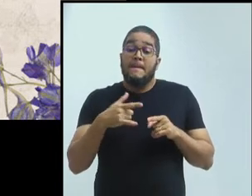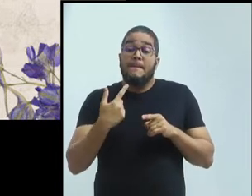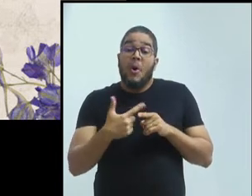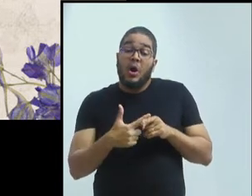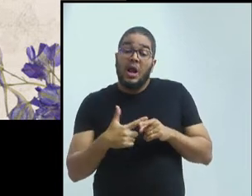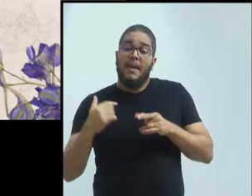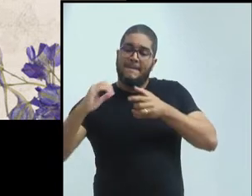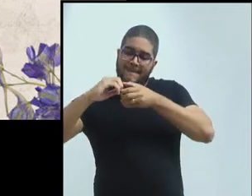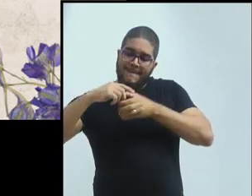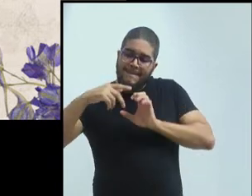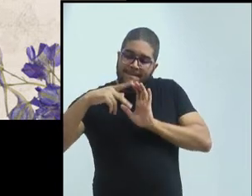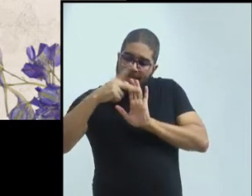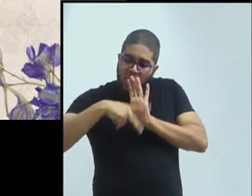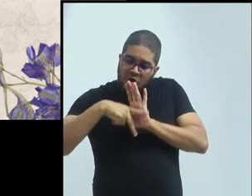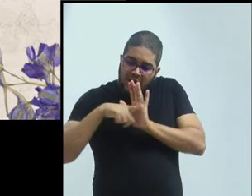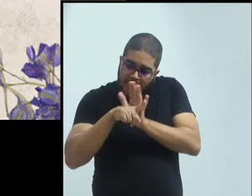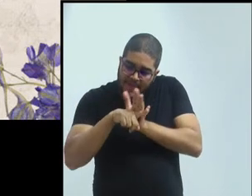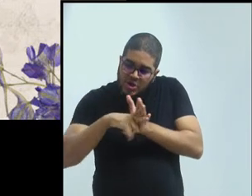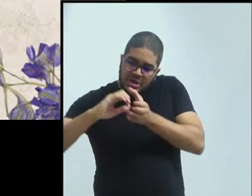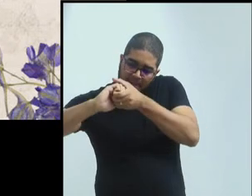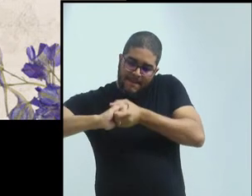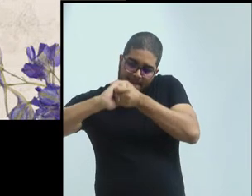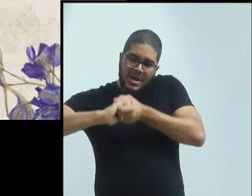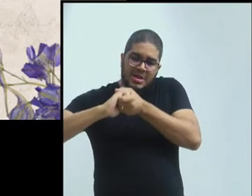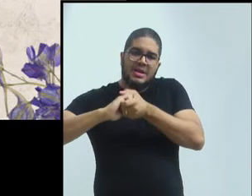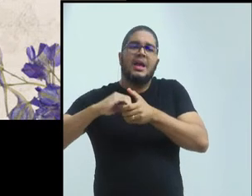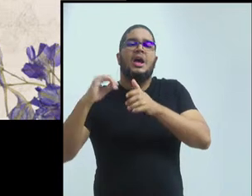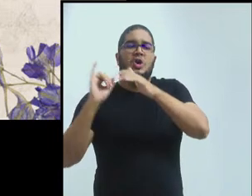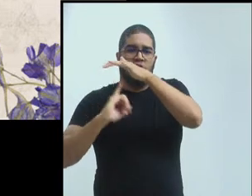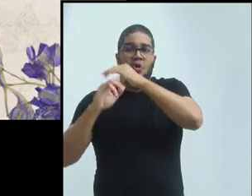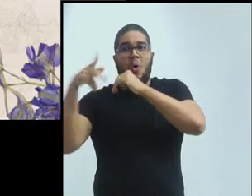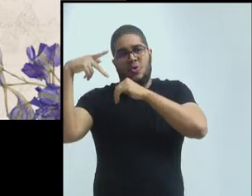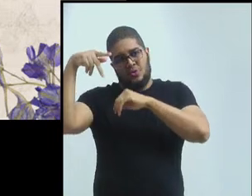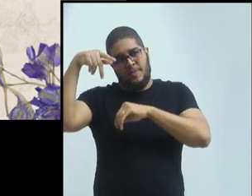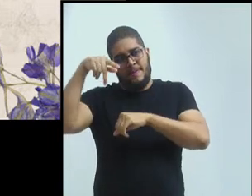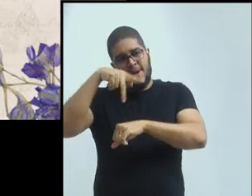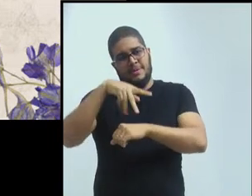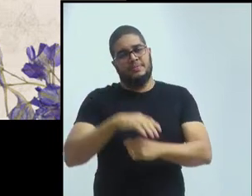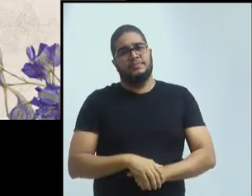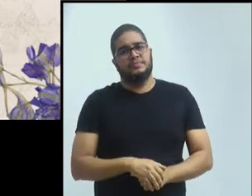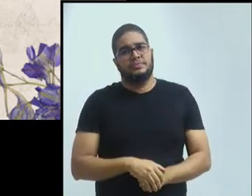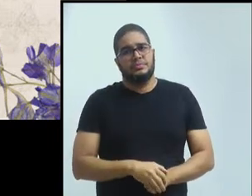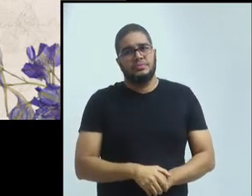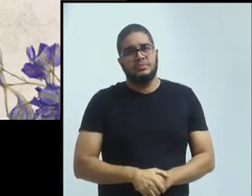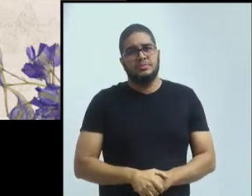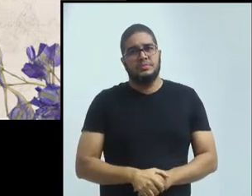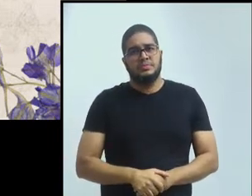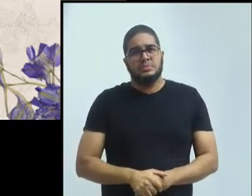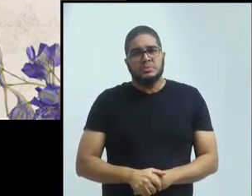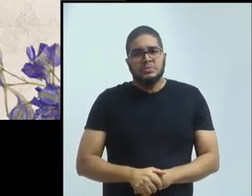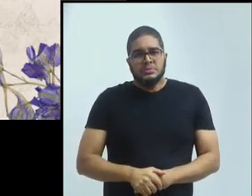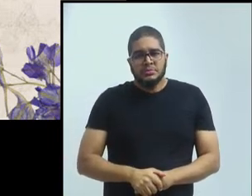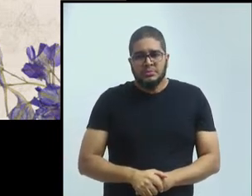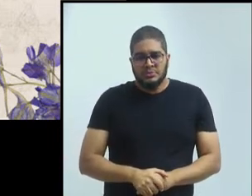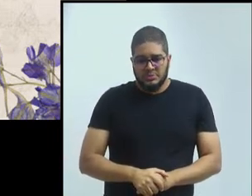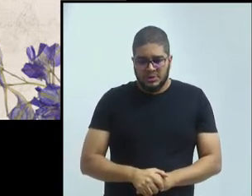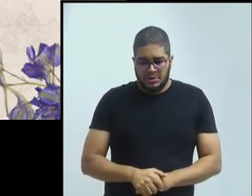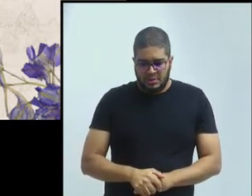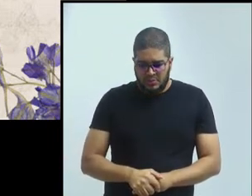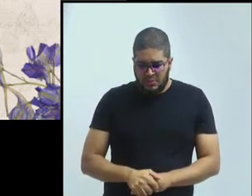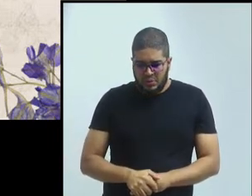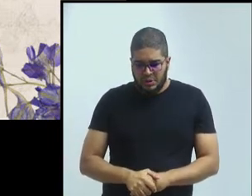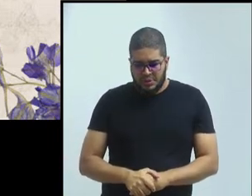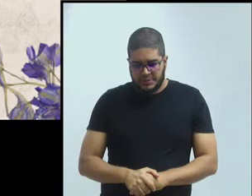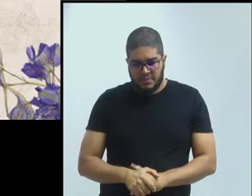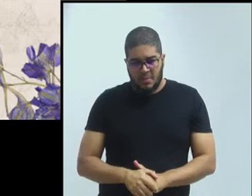instituições estrangeiras. E aí as condições institucionais. As condições institucionais. O